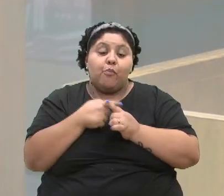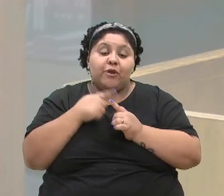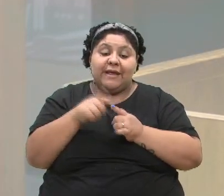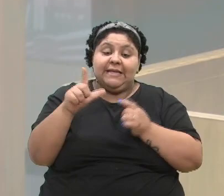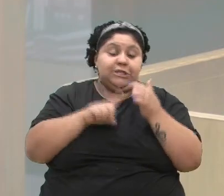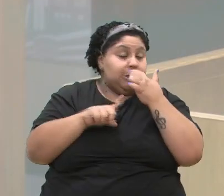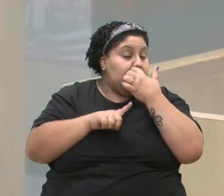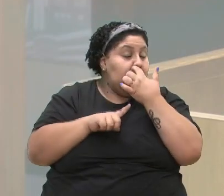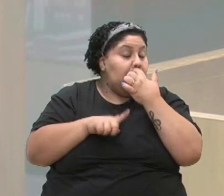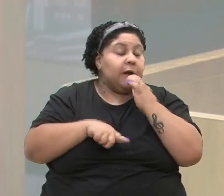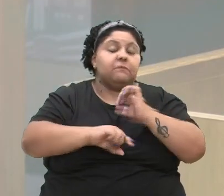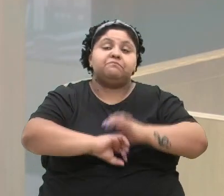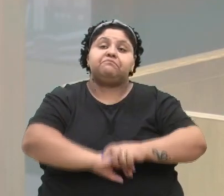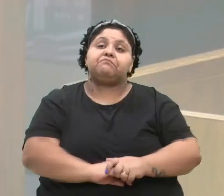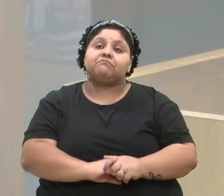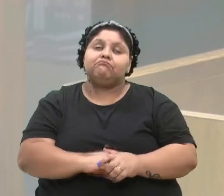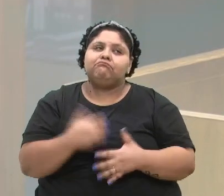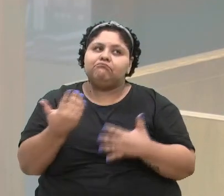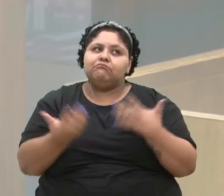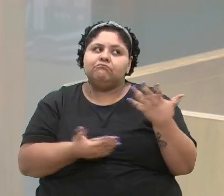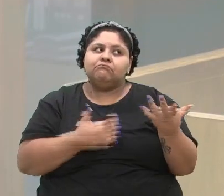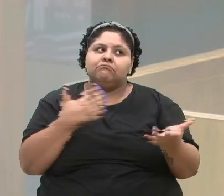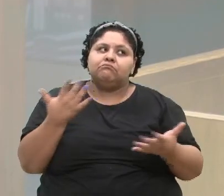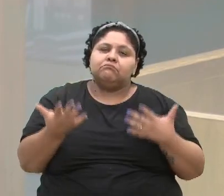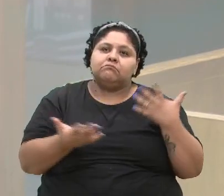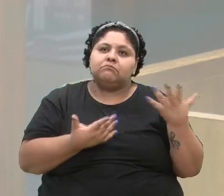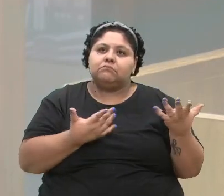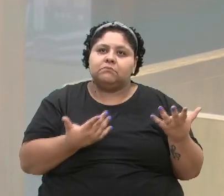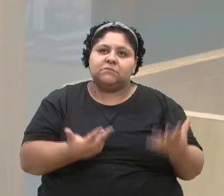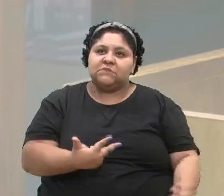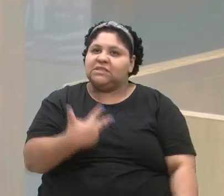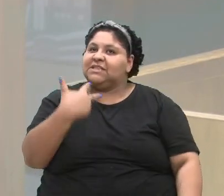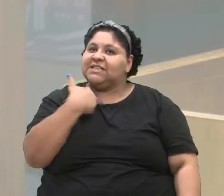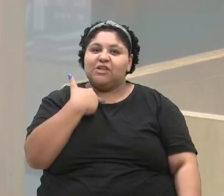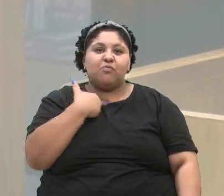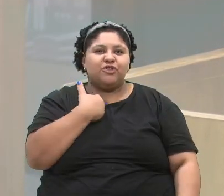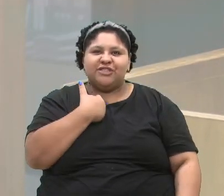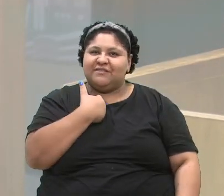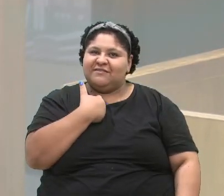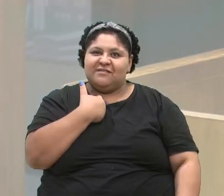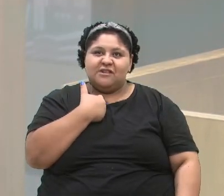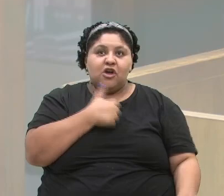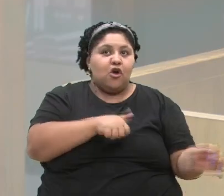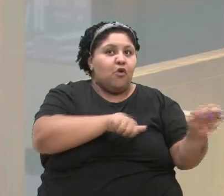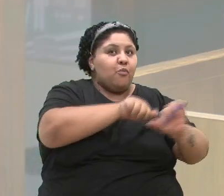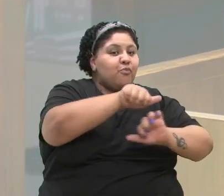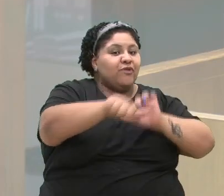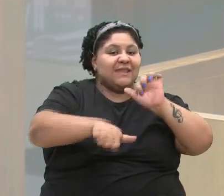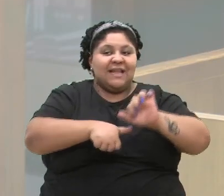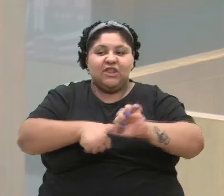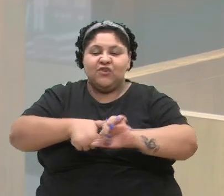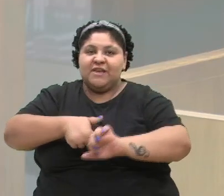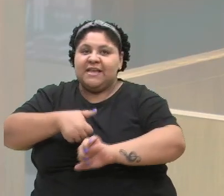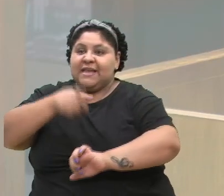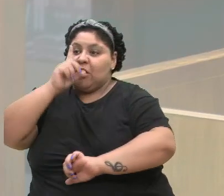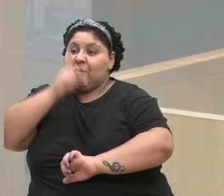algo que não podia ser mexido, que era o mandato popular.